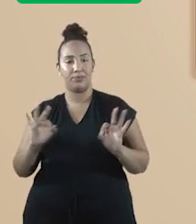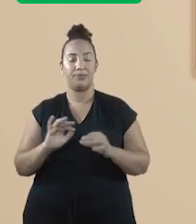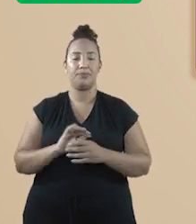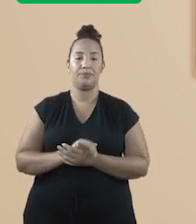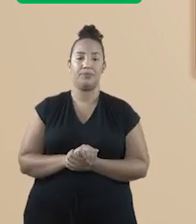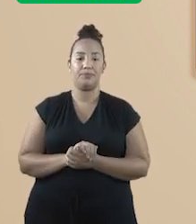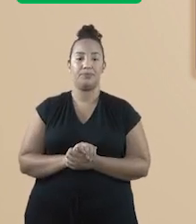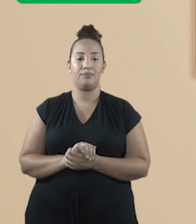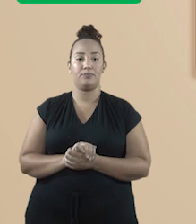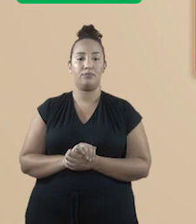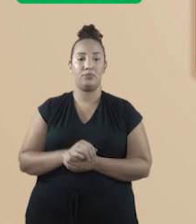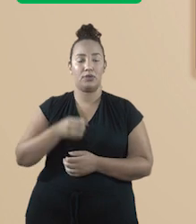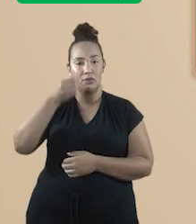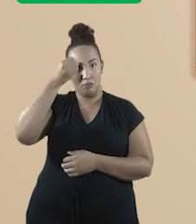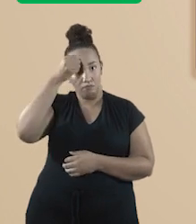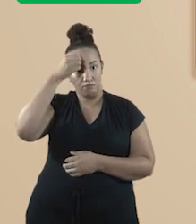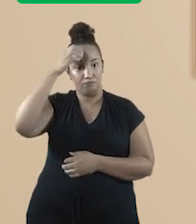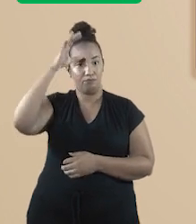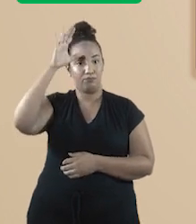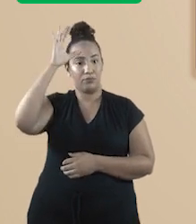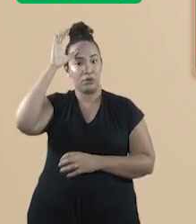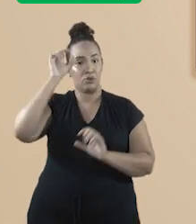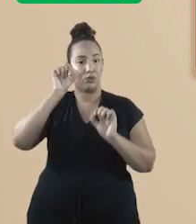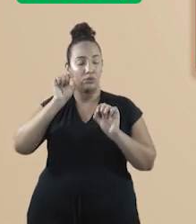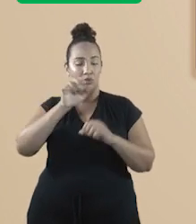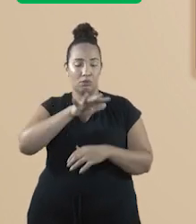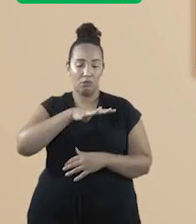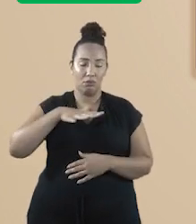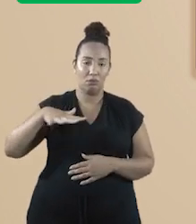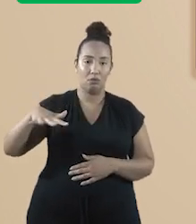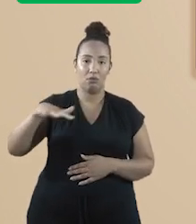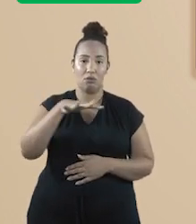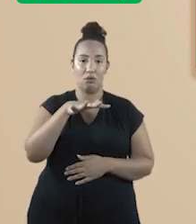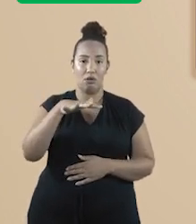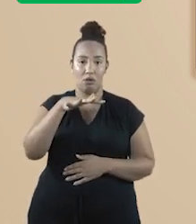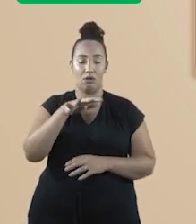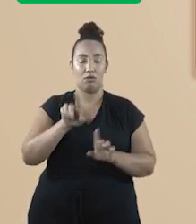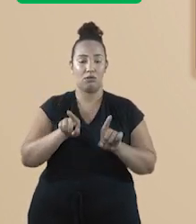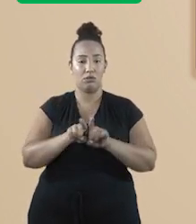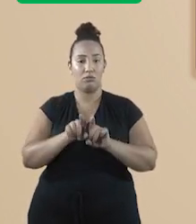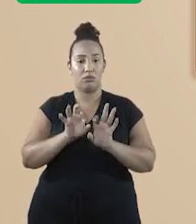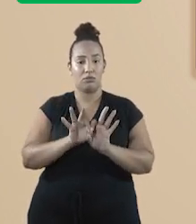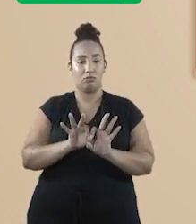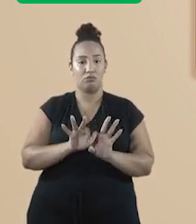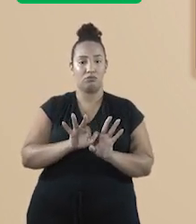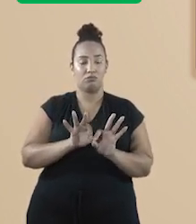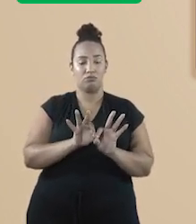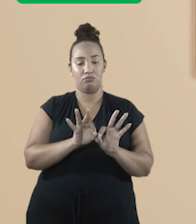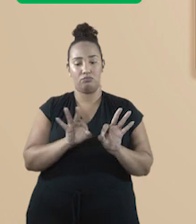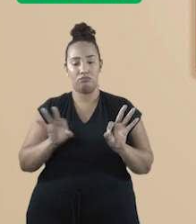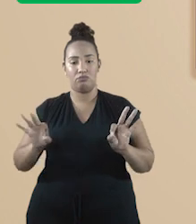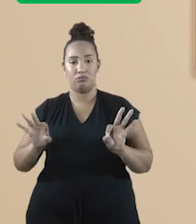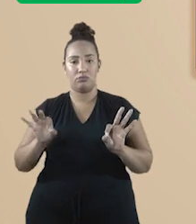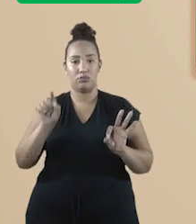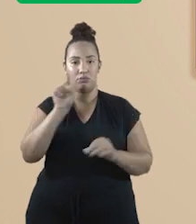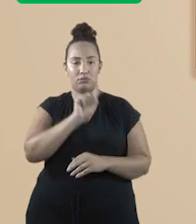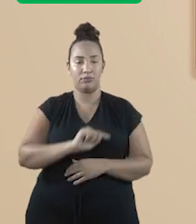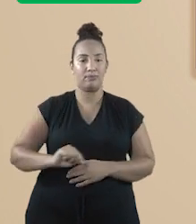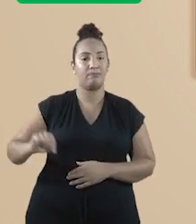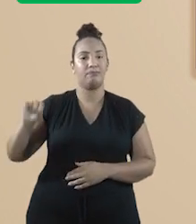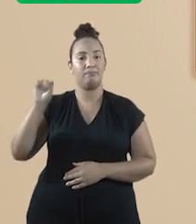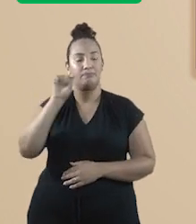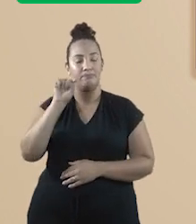objeto de conhecimento é Área do círculo e comprimento de sua circunferência. A habilidade